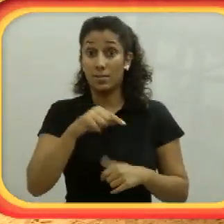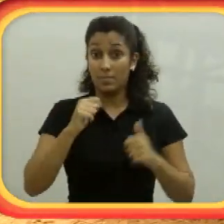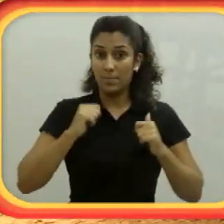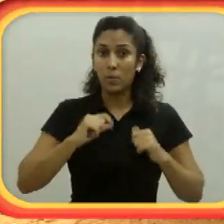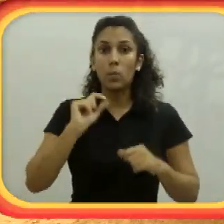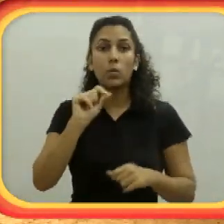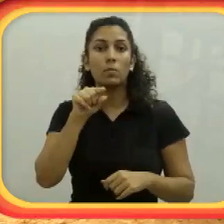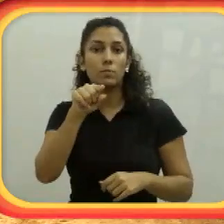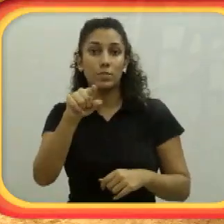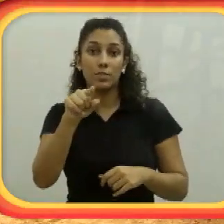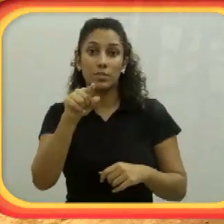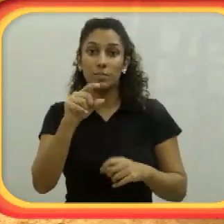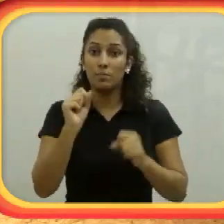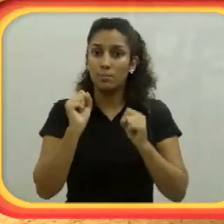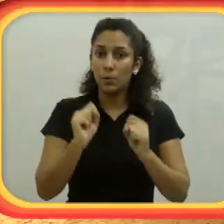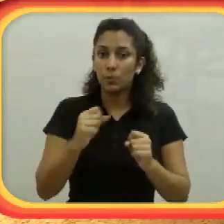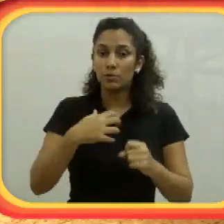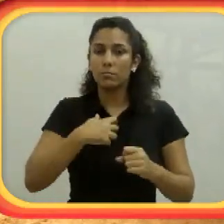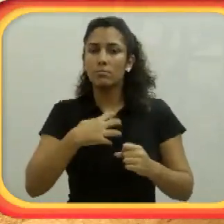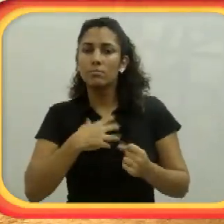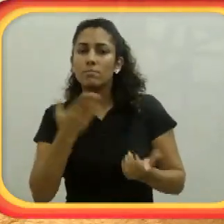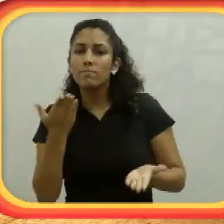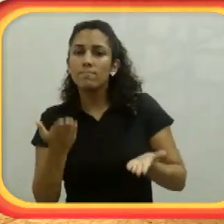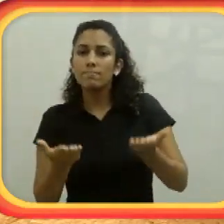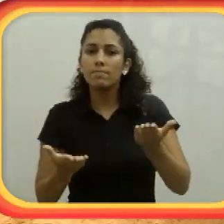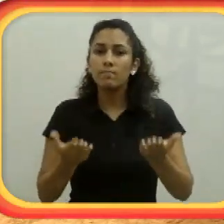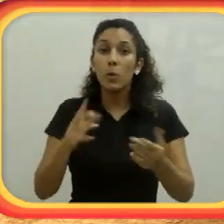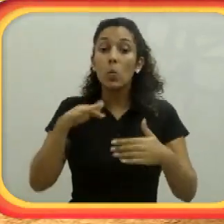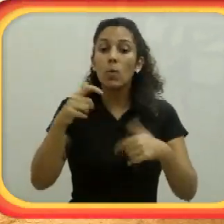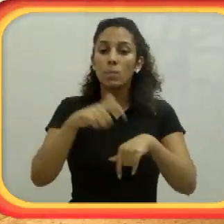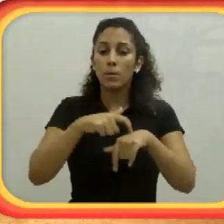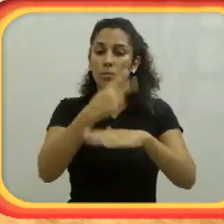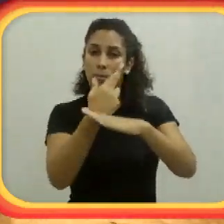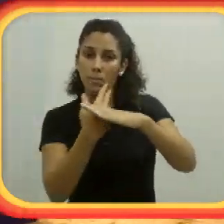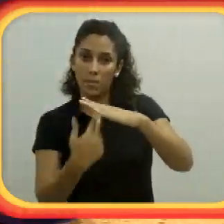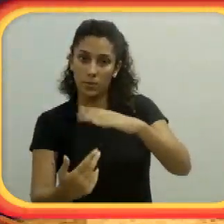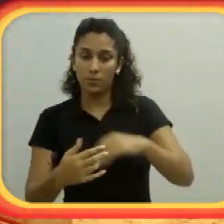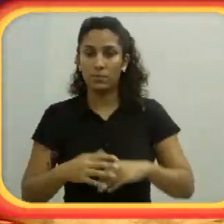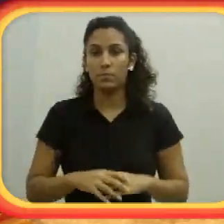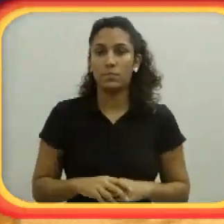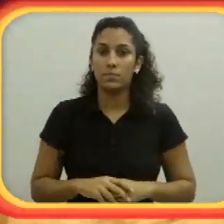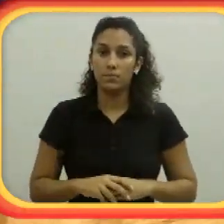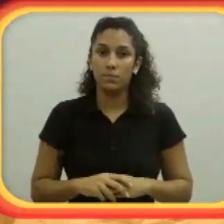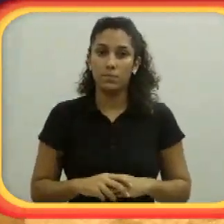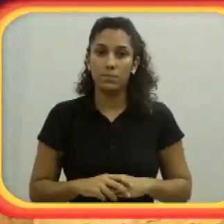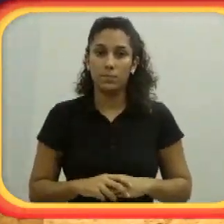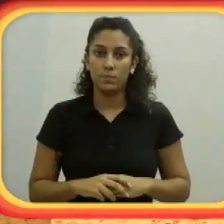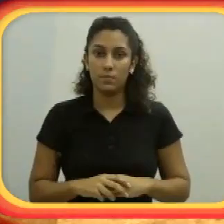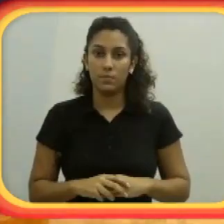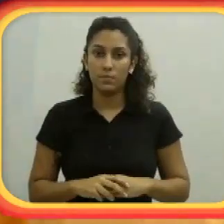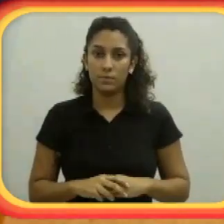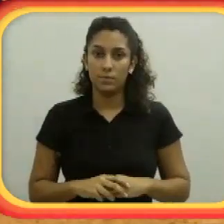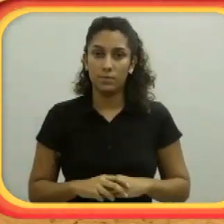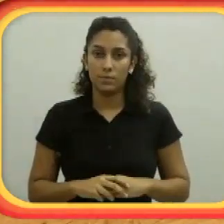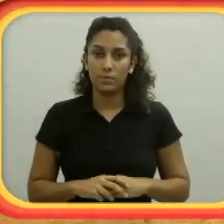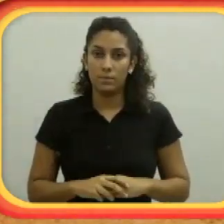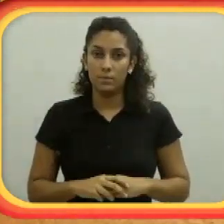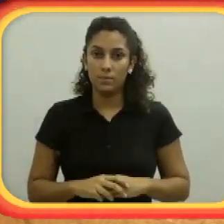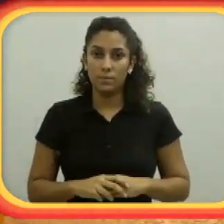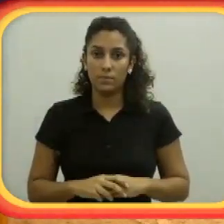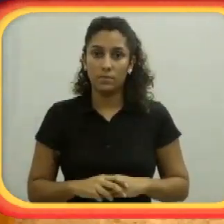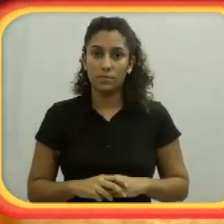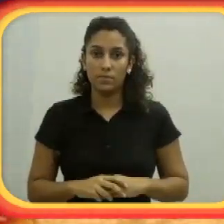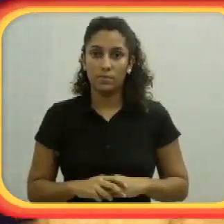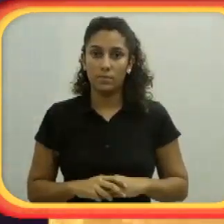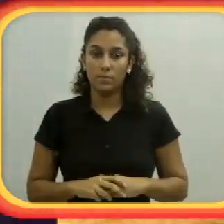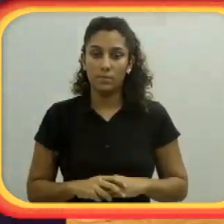equilibrador. É para ele, através de você, inflando ou desinflando, essa parte aqui, você